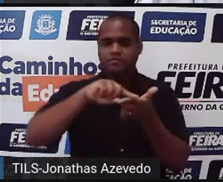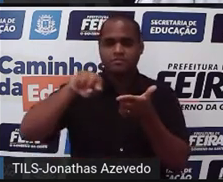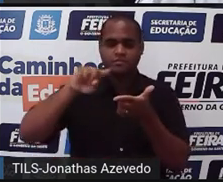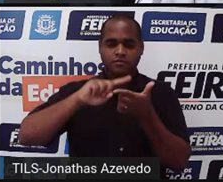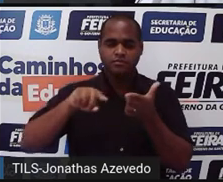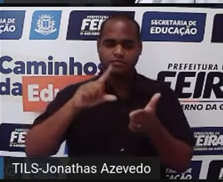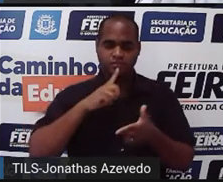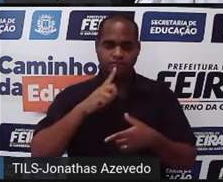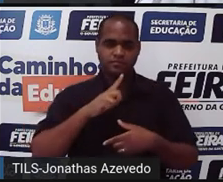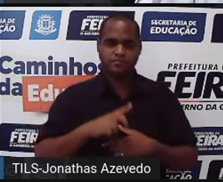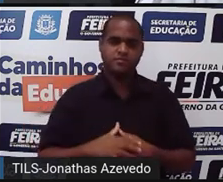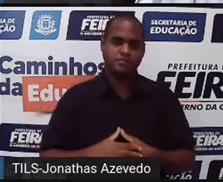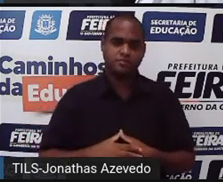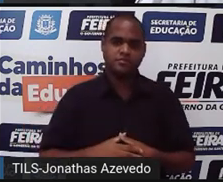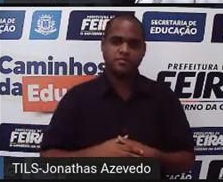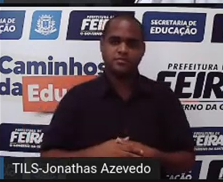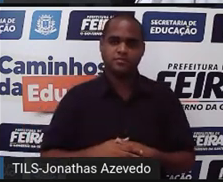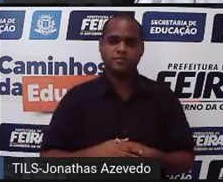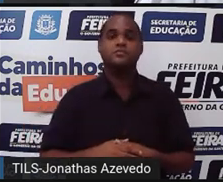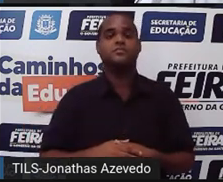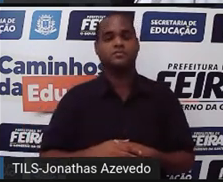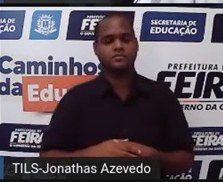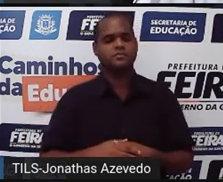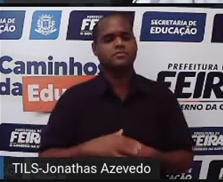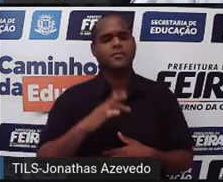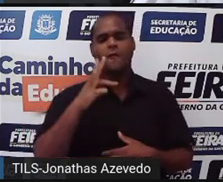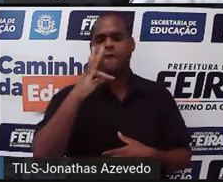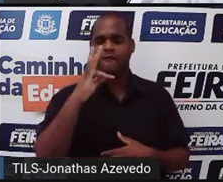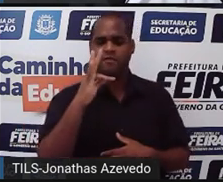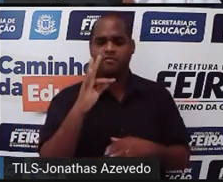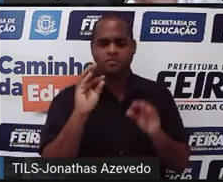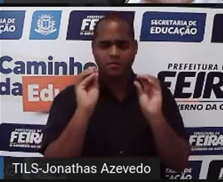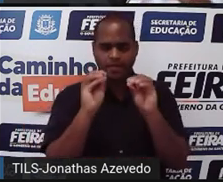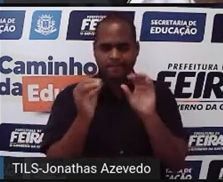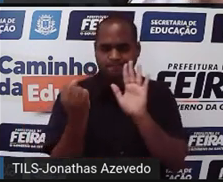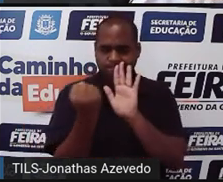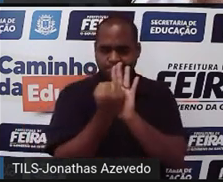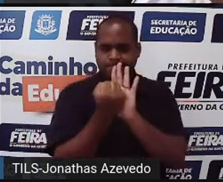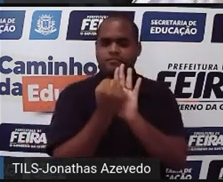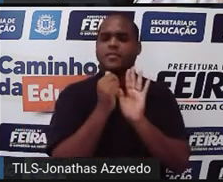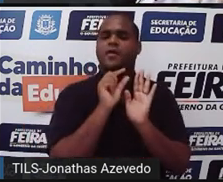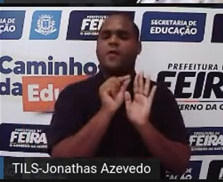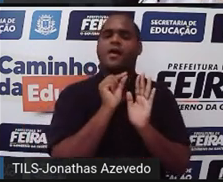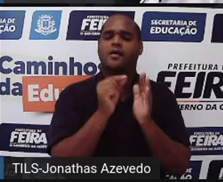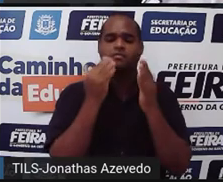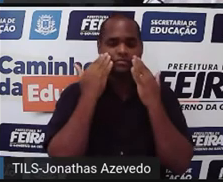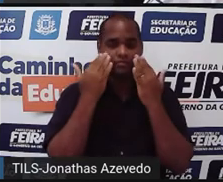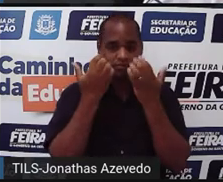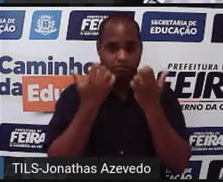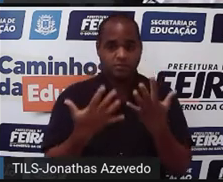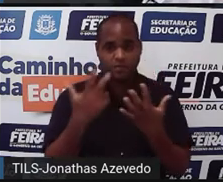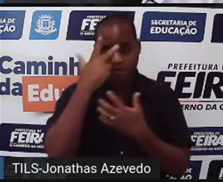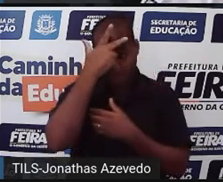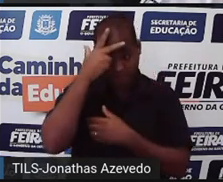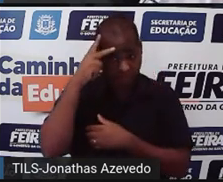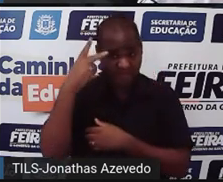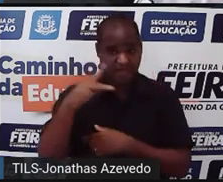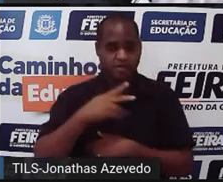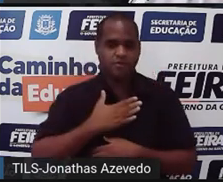Essa primeira circunferência que eu estou colocando um F vai ser para representar as pessoas que gostam de futebol.